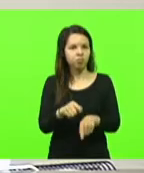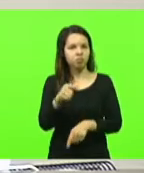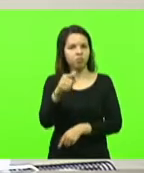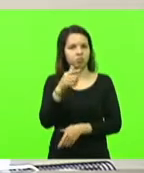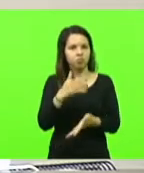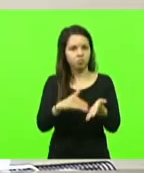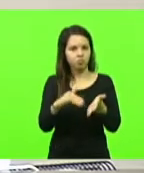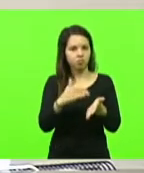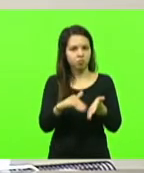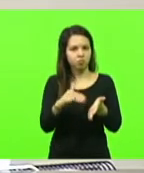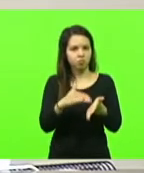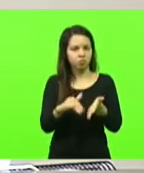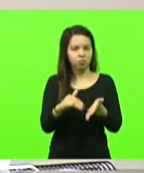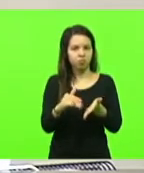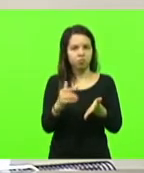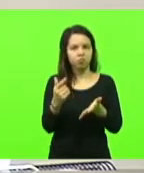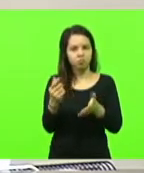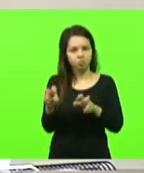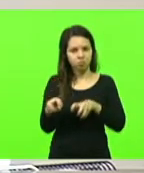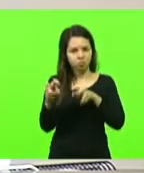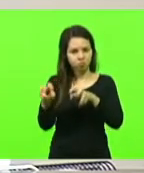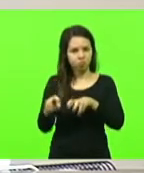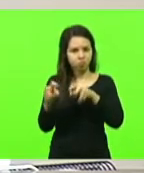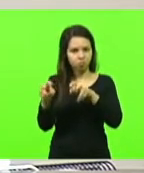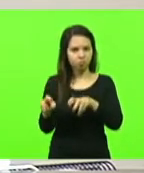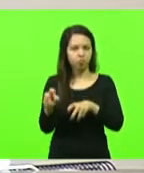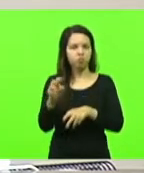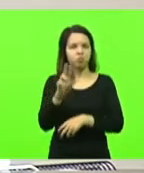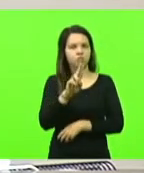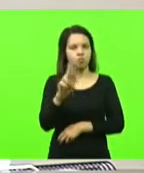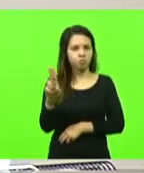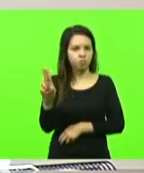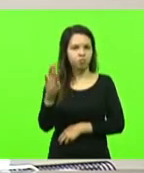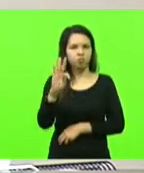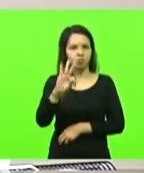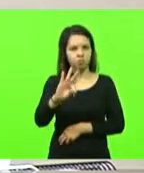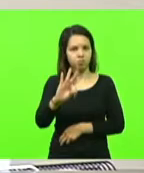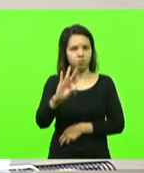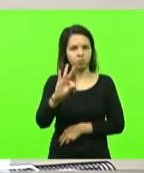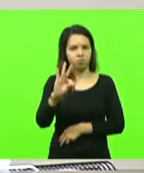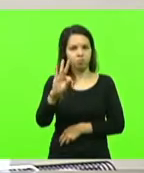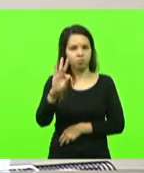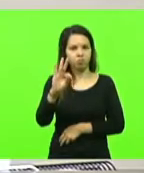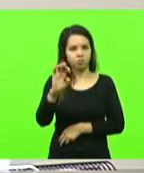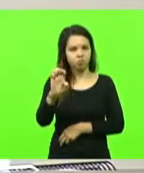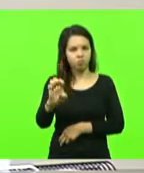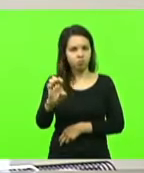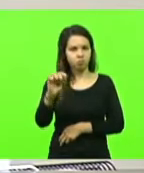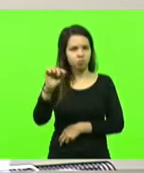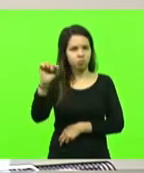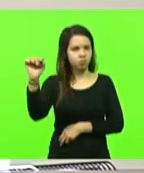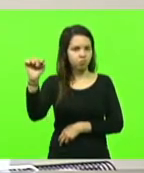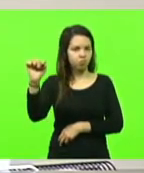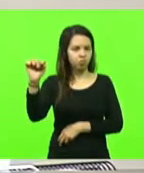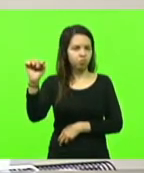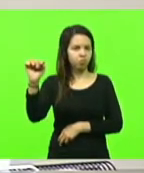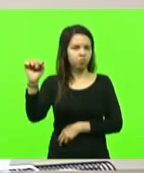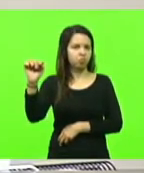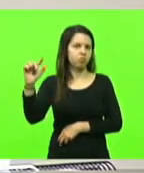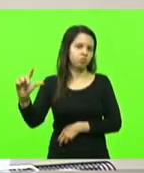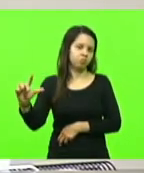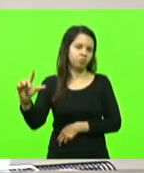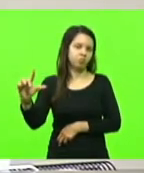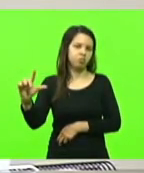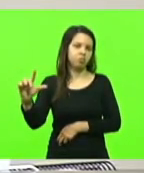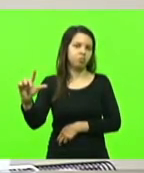Theo Piuco, é assim que fala, né, Theo, e o vereador Sanato. Obrigado